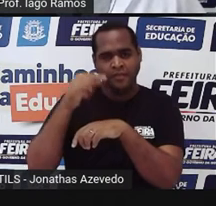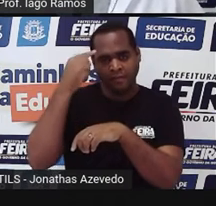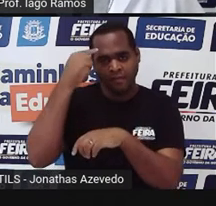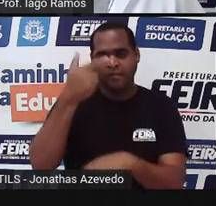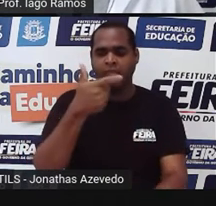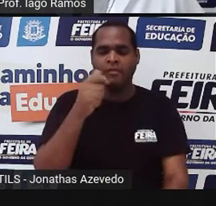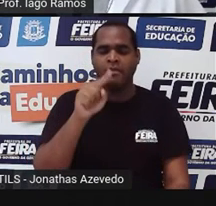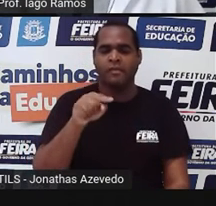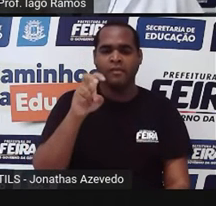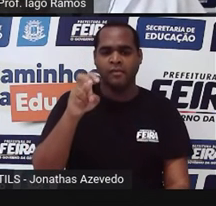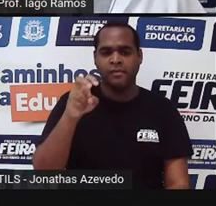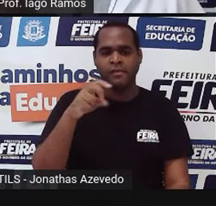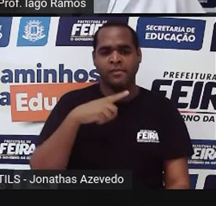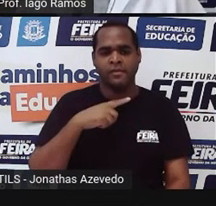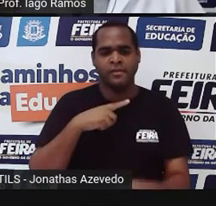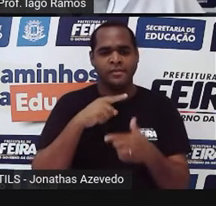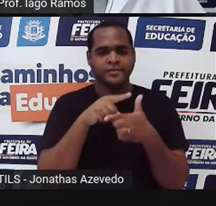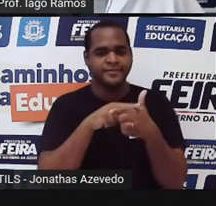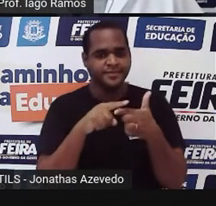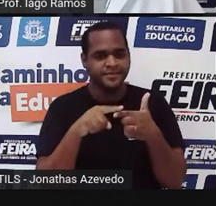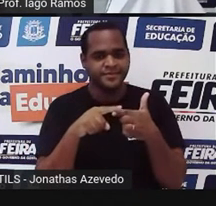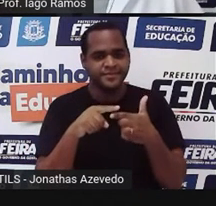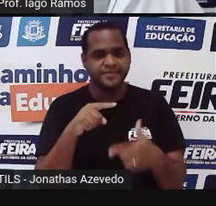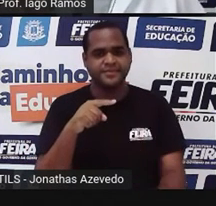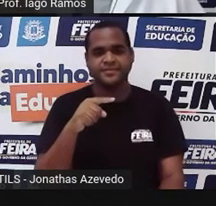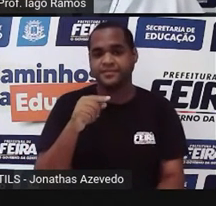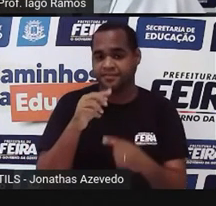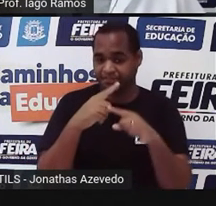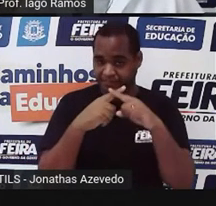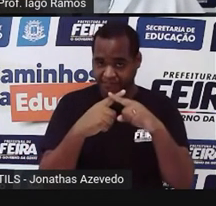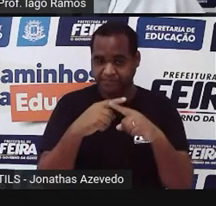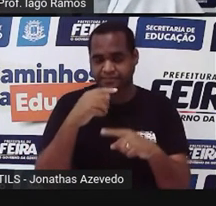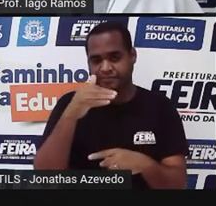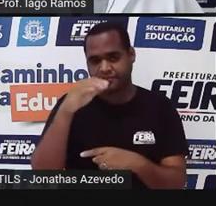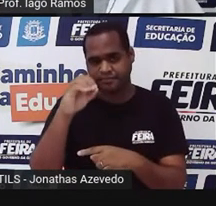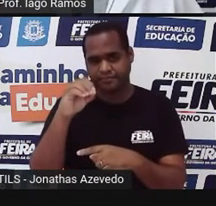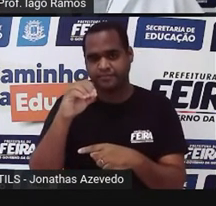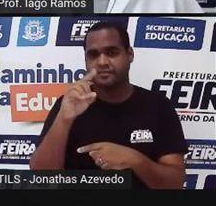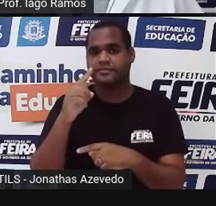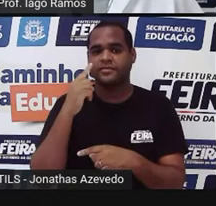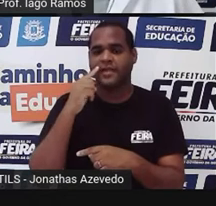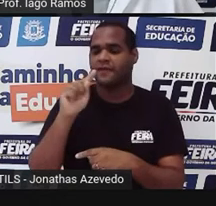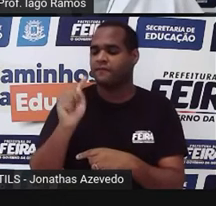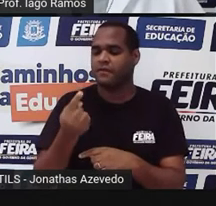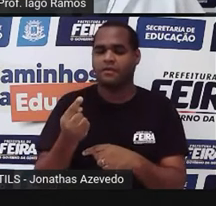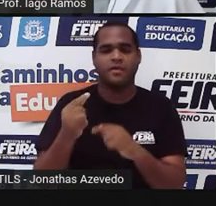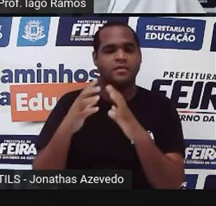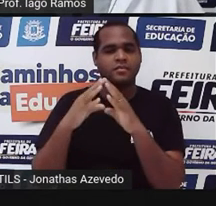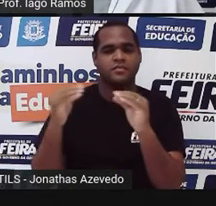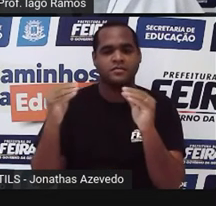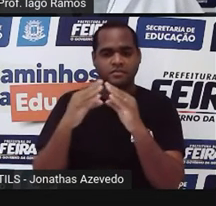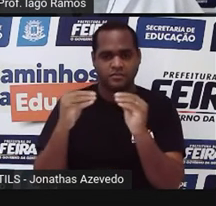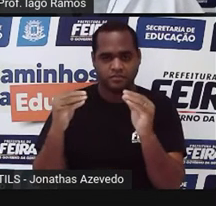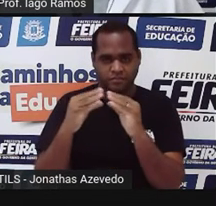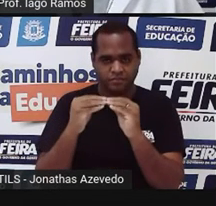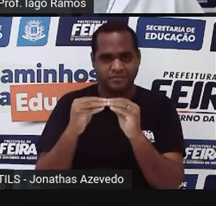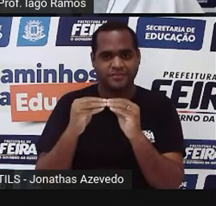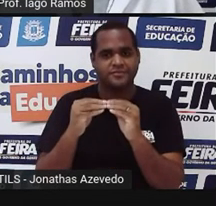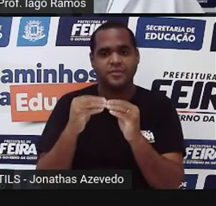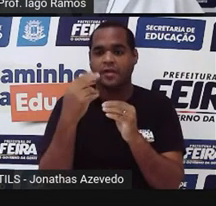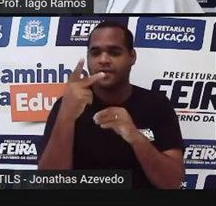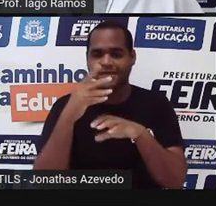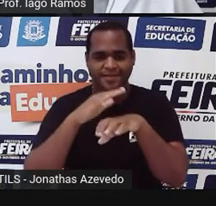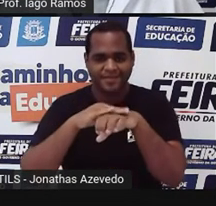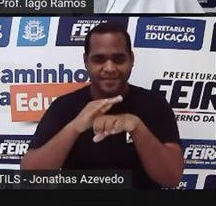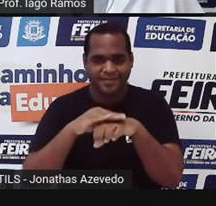,5 e multiplicar por 10, a vírgula vai desaparecer. Olha só que bacana. Faz isso na sua calculadora para